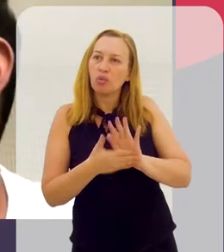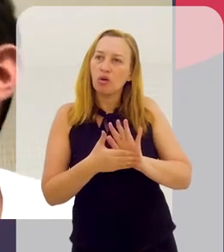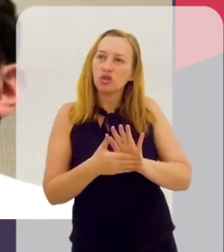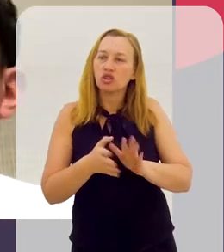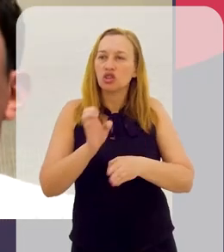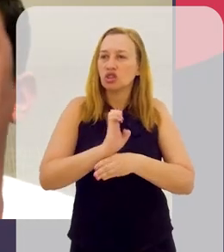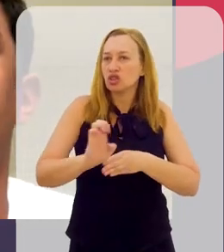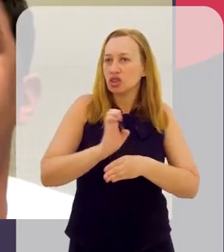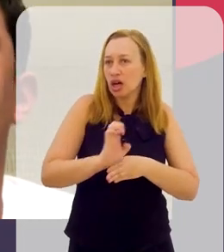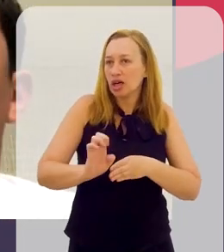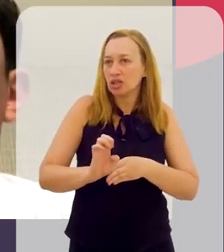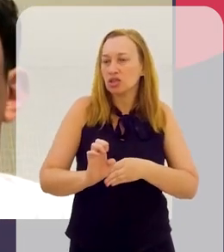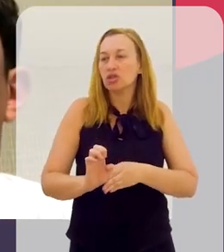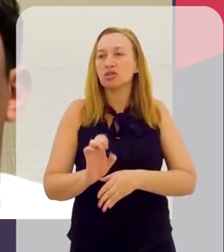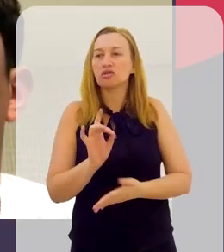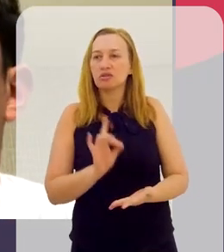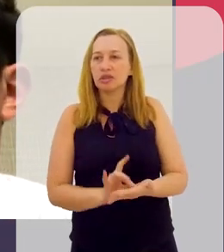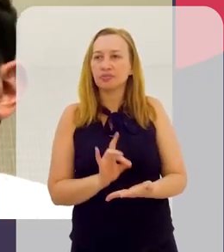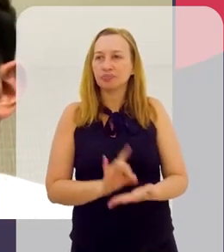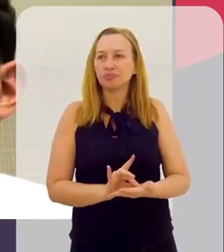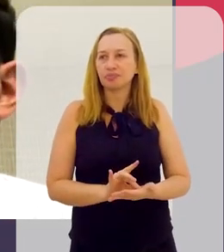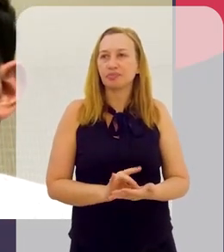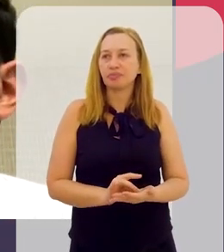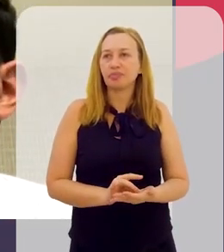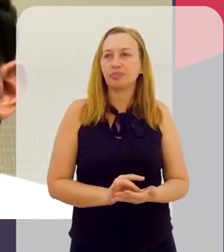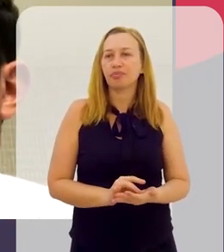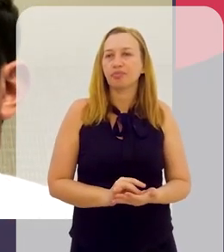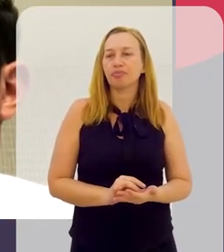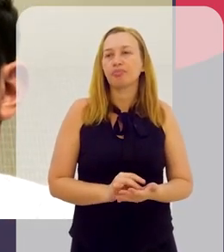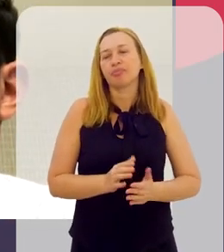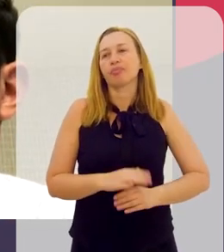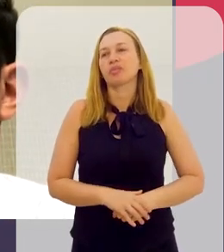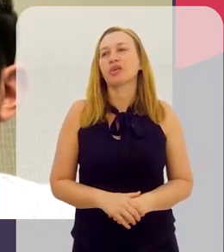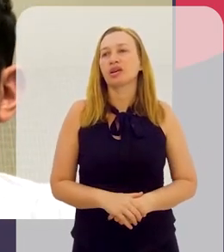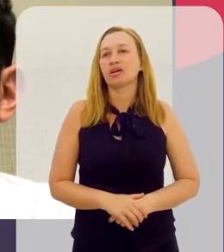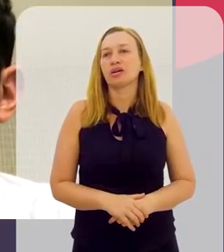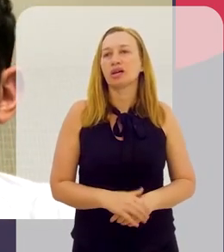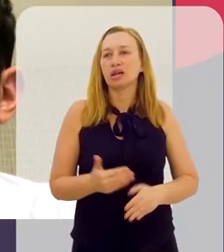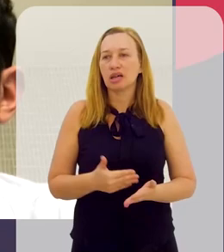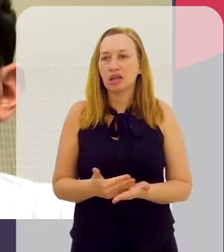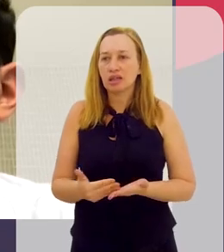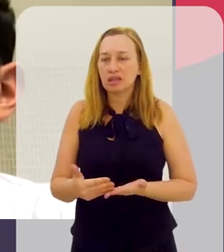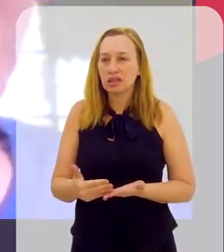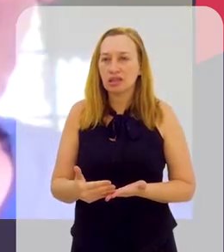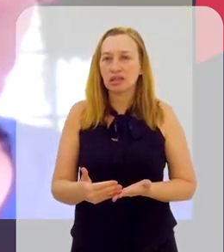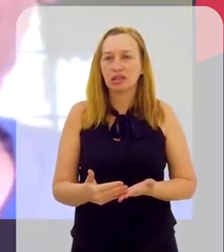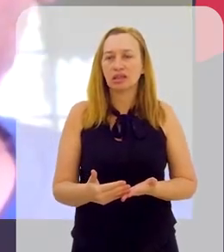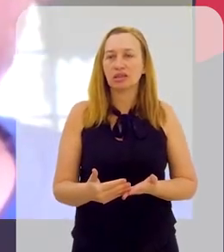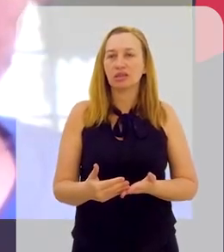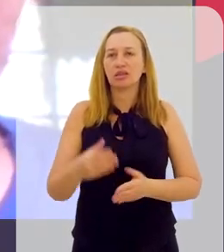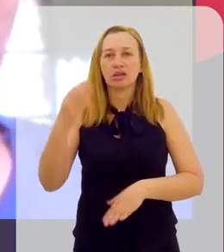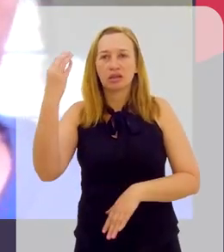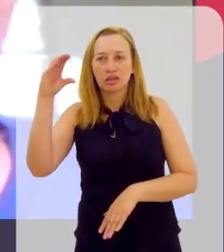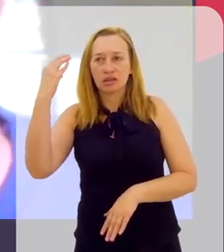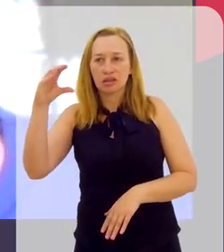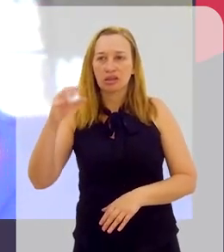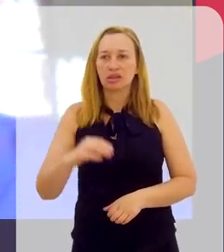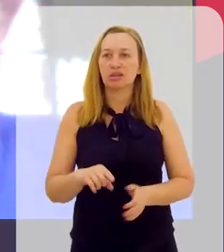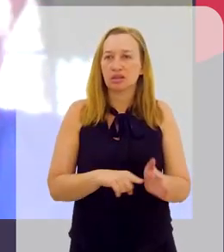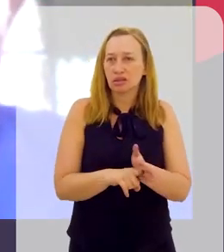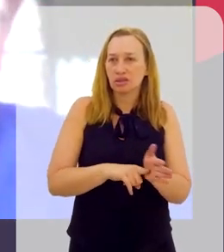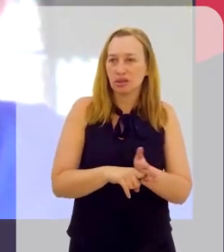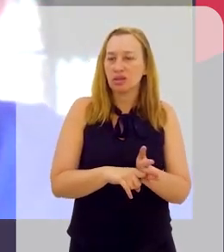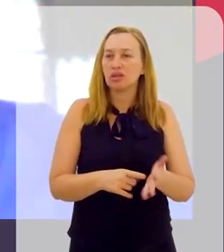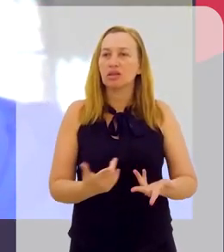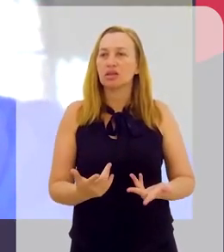o menino para fazer o estágio. É um estágio realmente de pré-iniciação científica. E